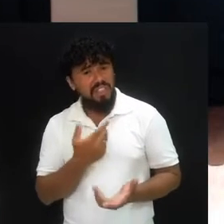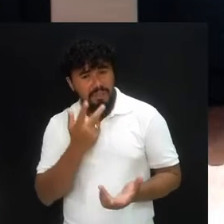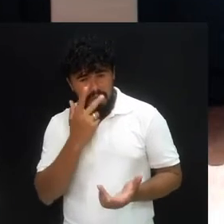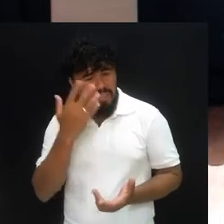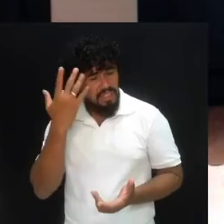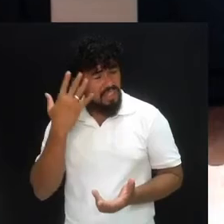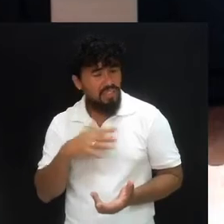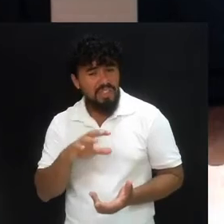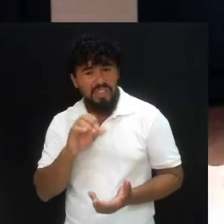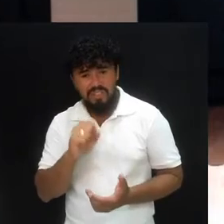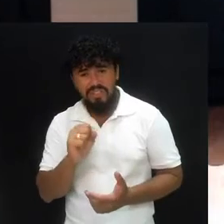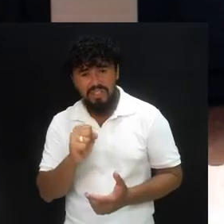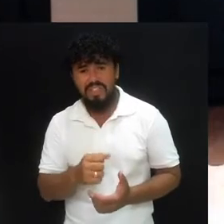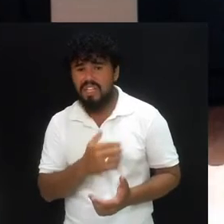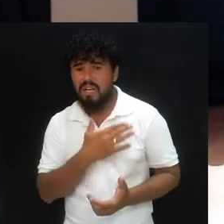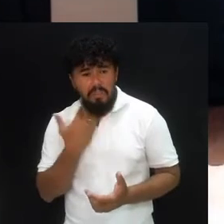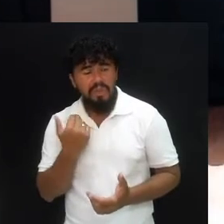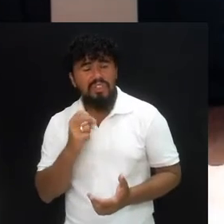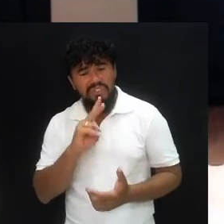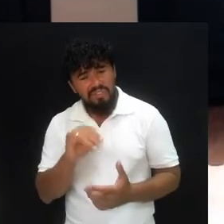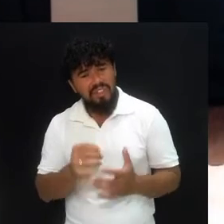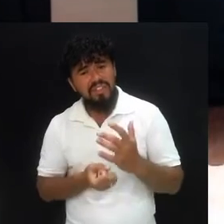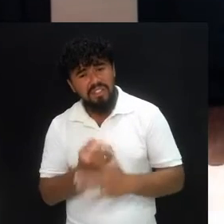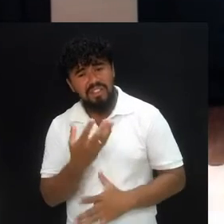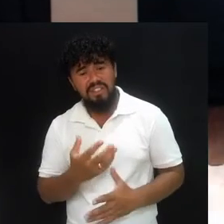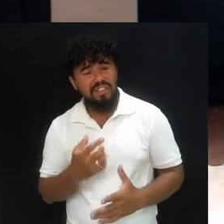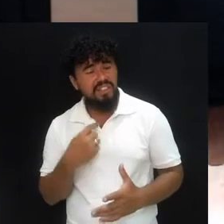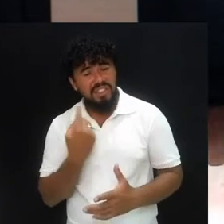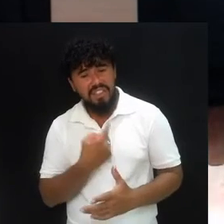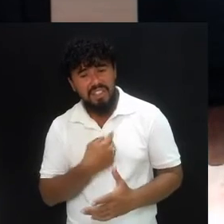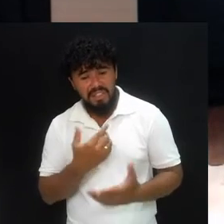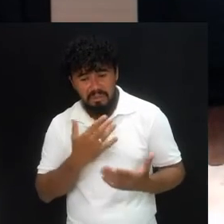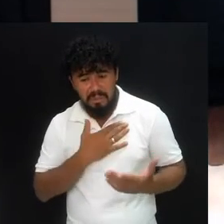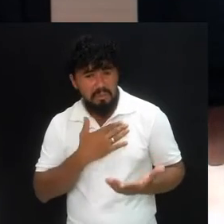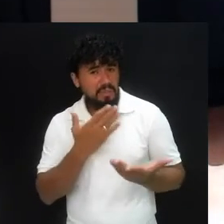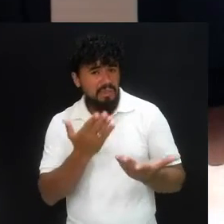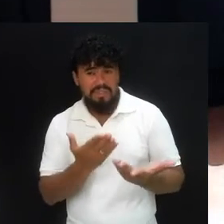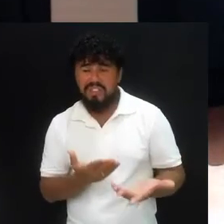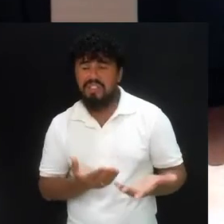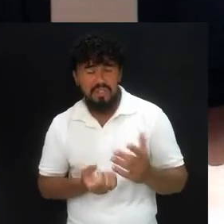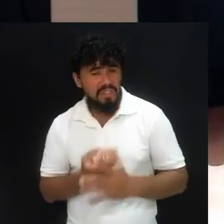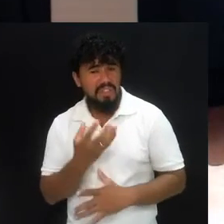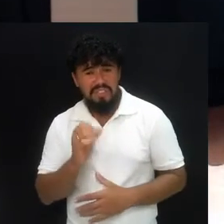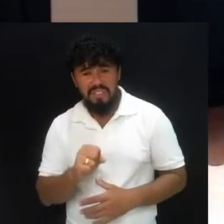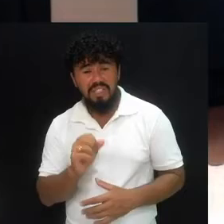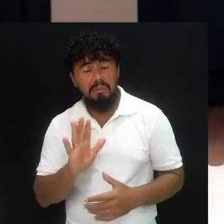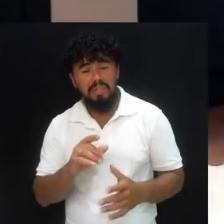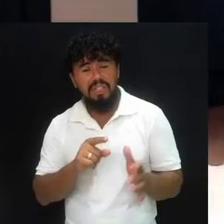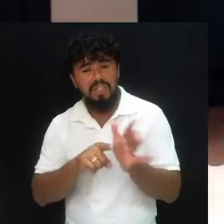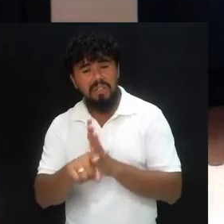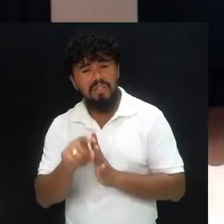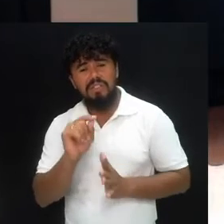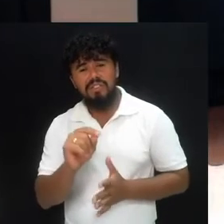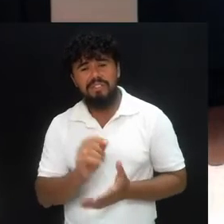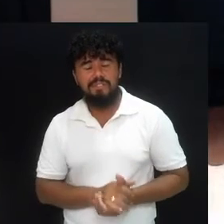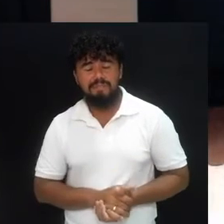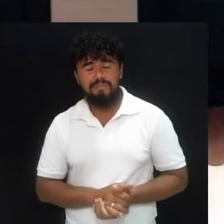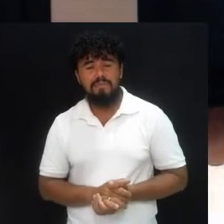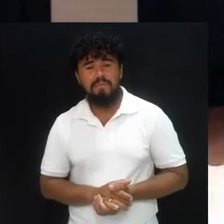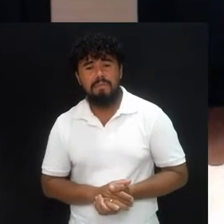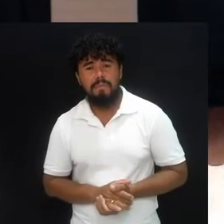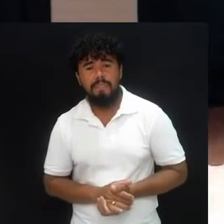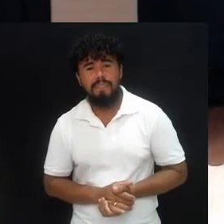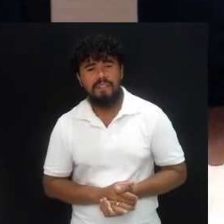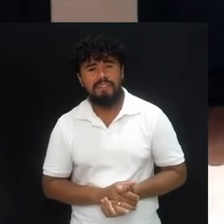natural. Sim, a morte ela vai acontecer inevitavelmente para mim e para você. Mas a pergunta que não quer calar hoje é,